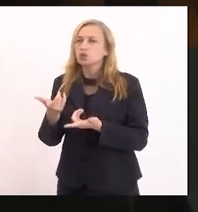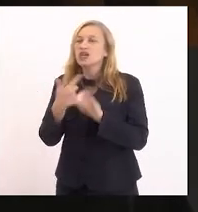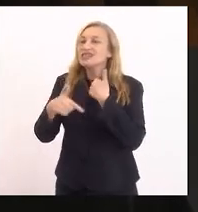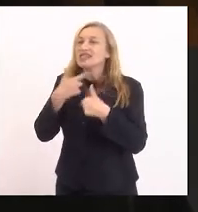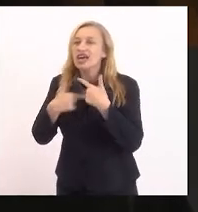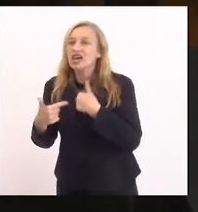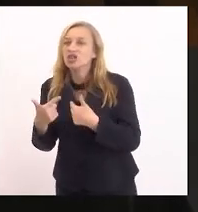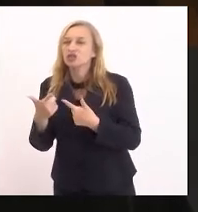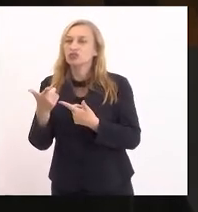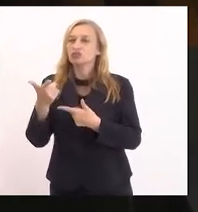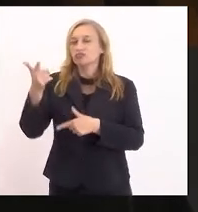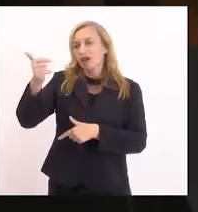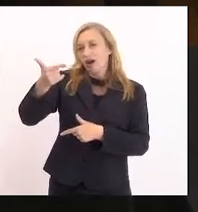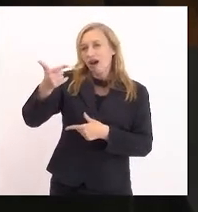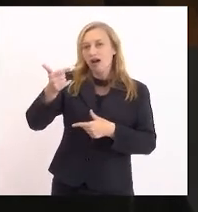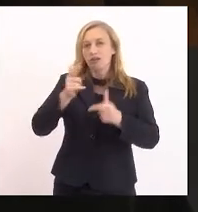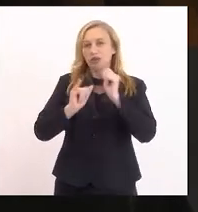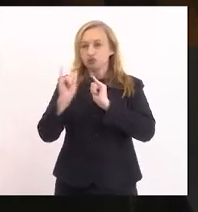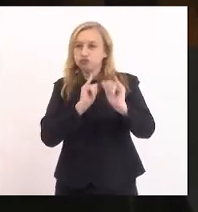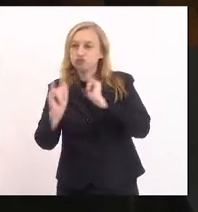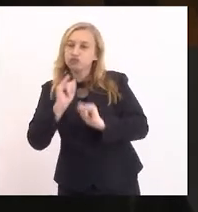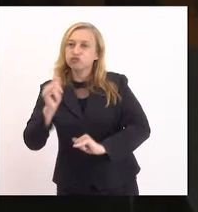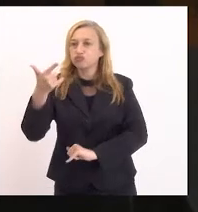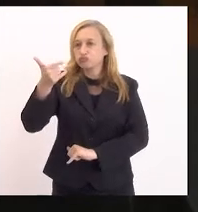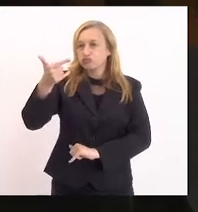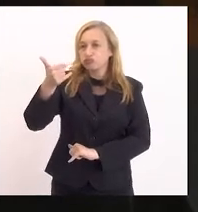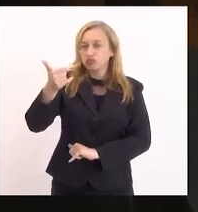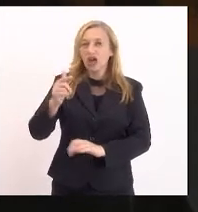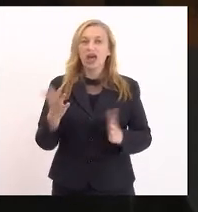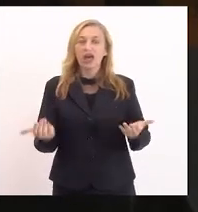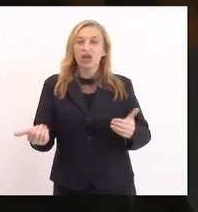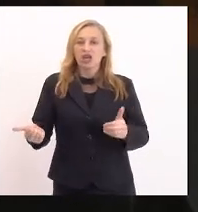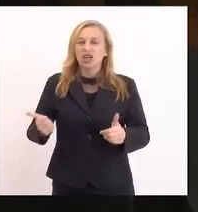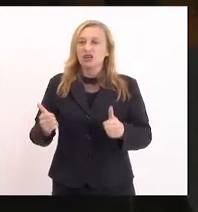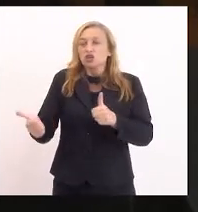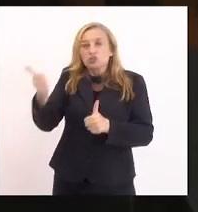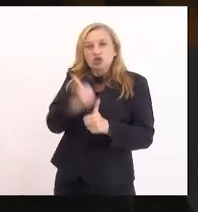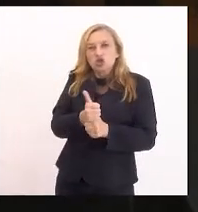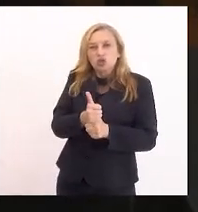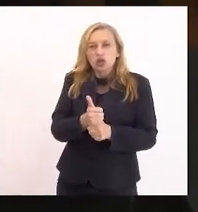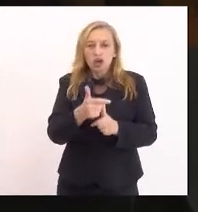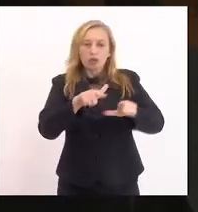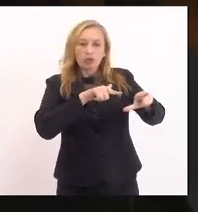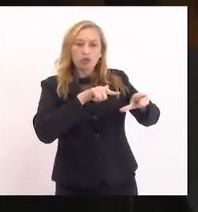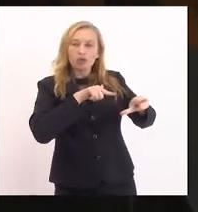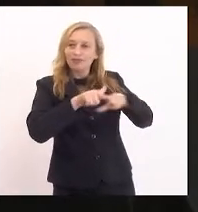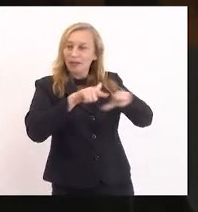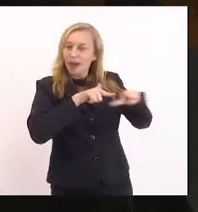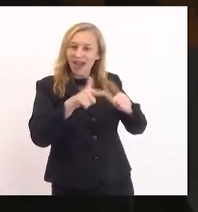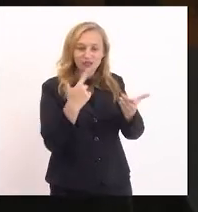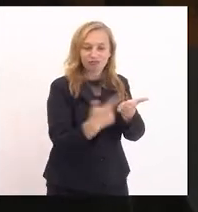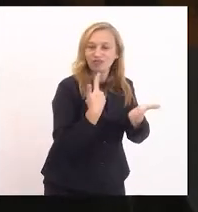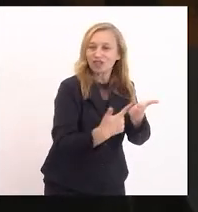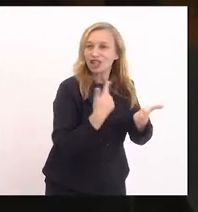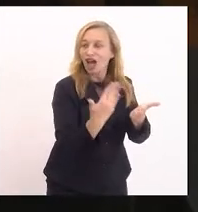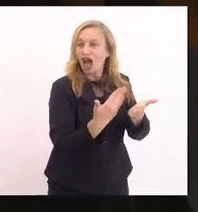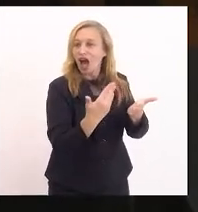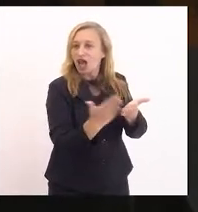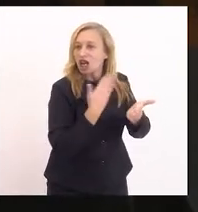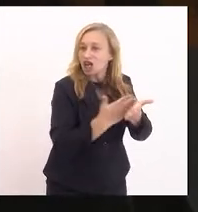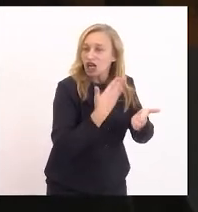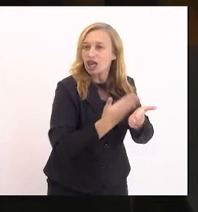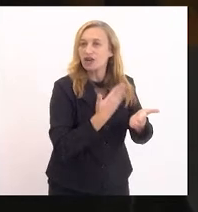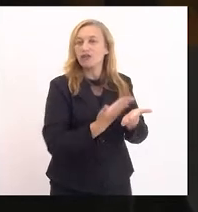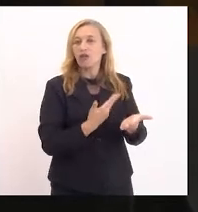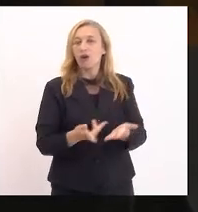da propagação da arma para todos, em vez de livros, em vez de empregos, em vez de dignidade, são as armas, é que o